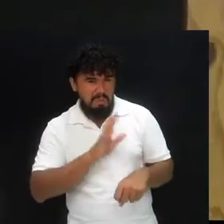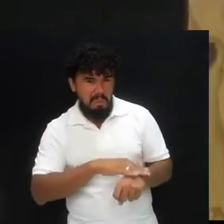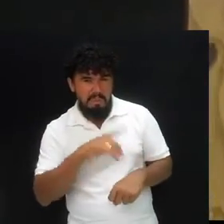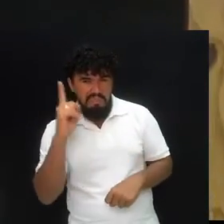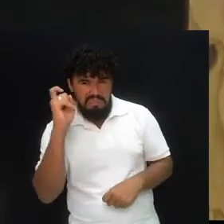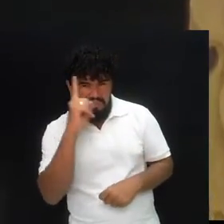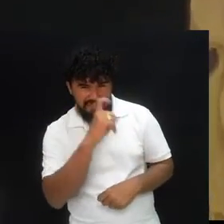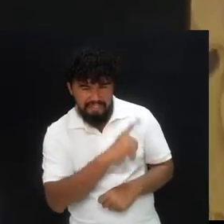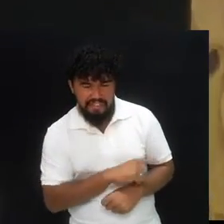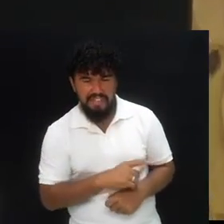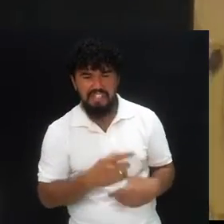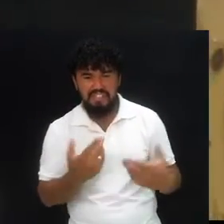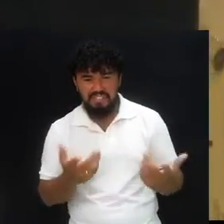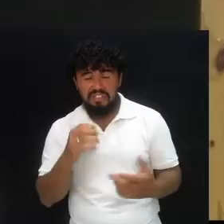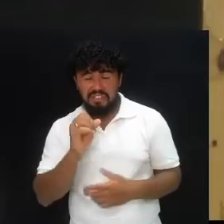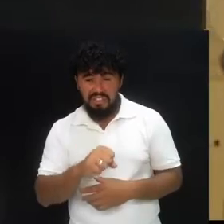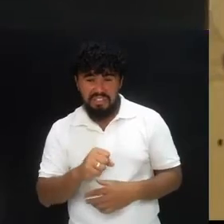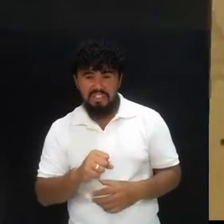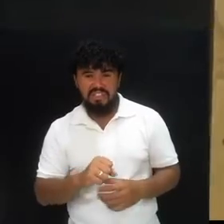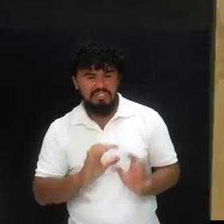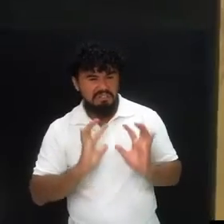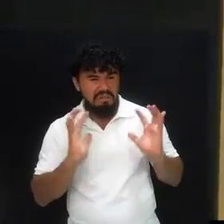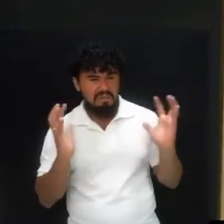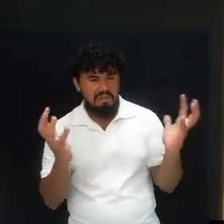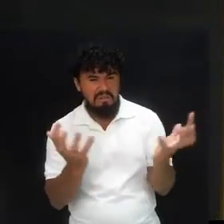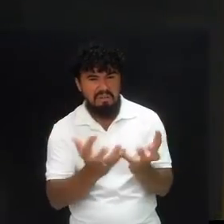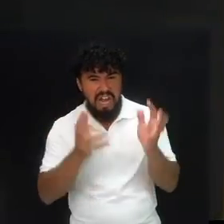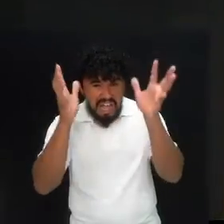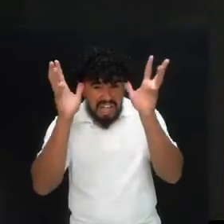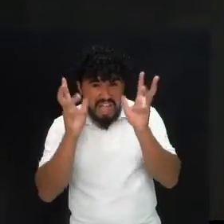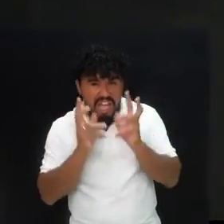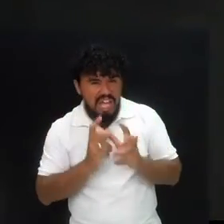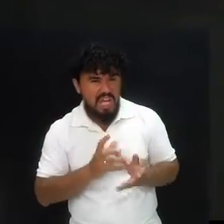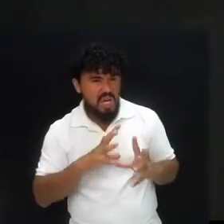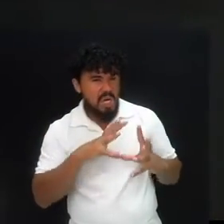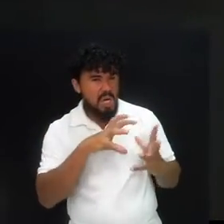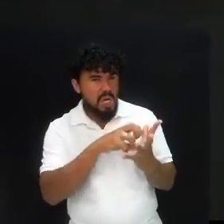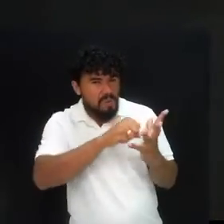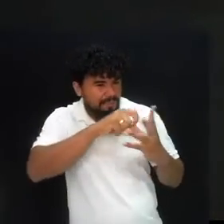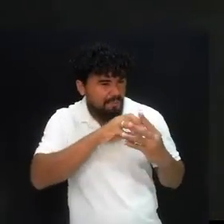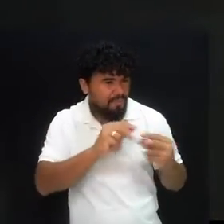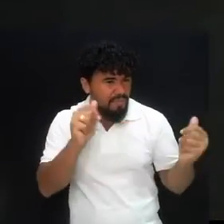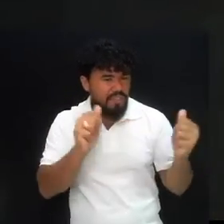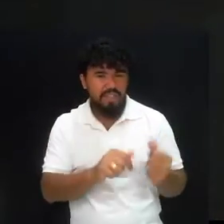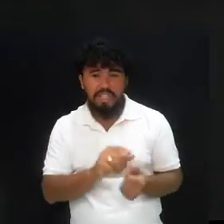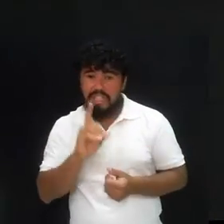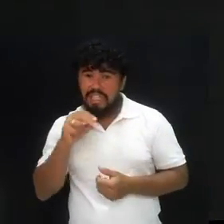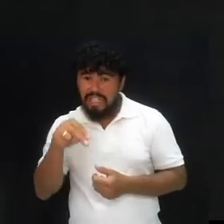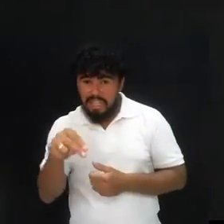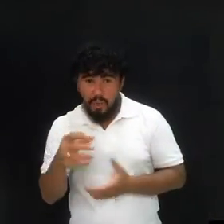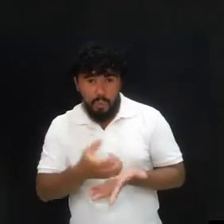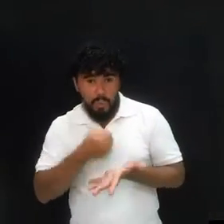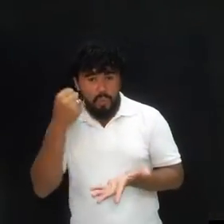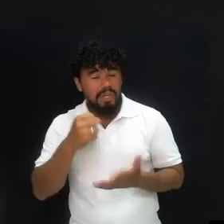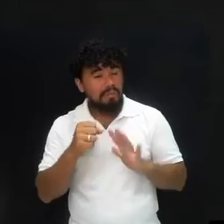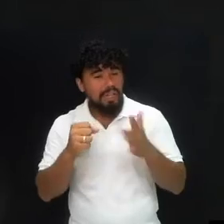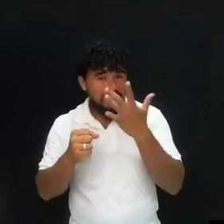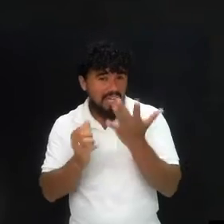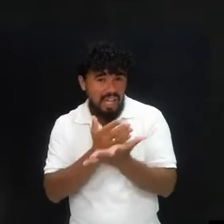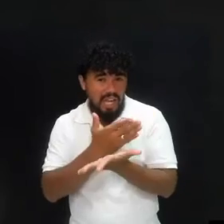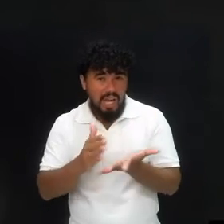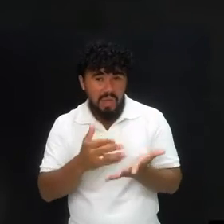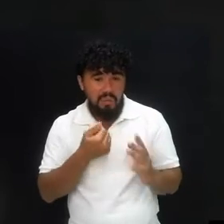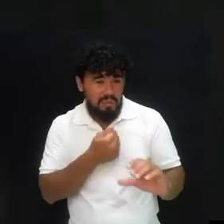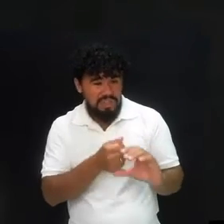difíceis. Sim, eles foram devorados por leões. Não houve o mesmo livramento que aconteceu com Daniel. Mas eles não